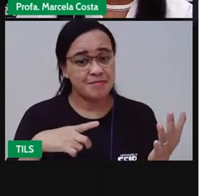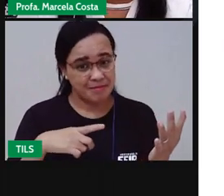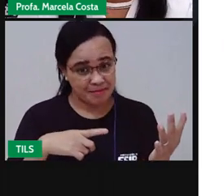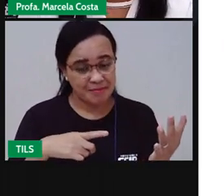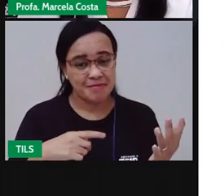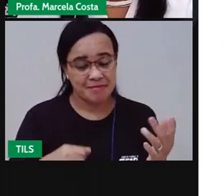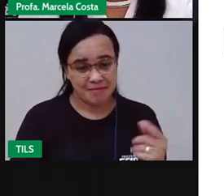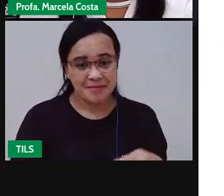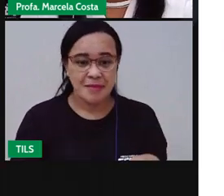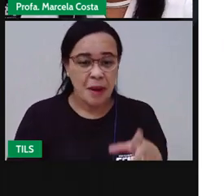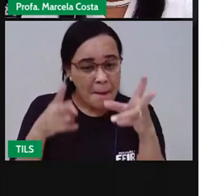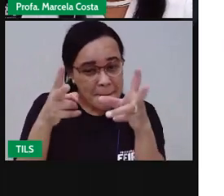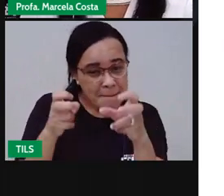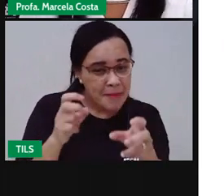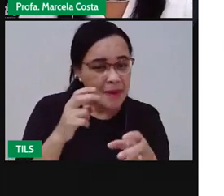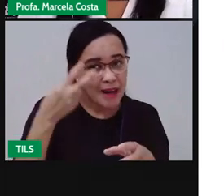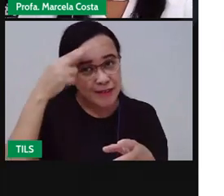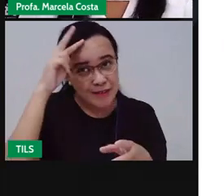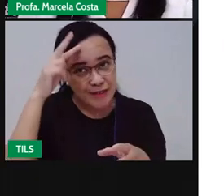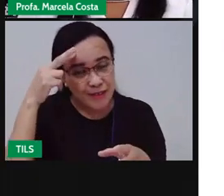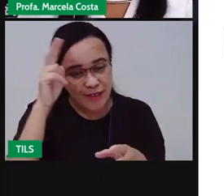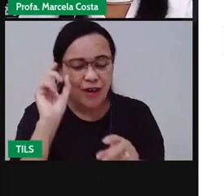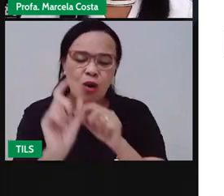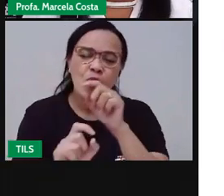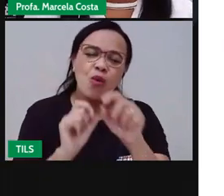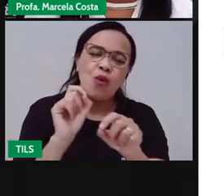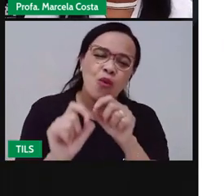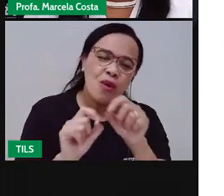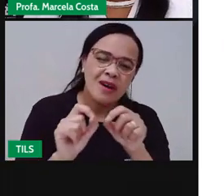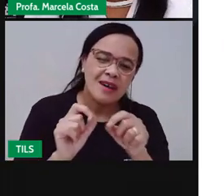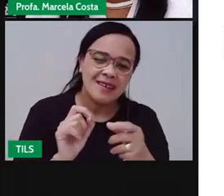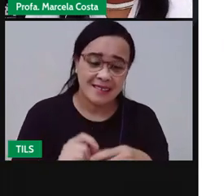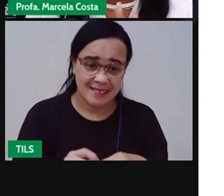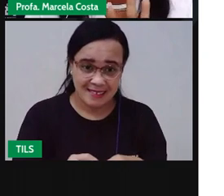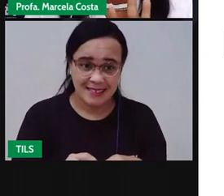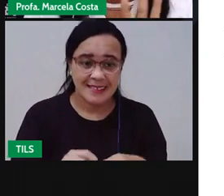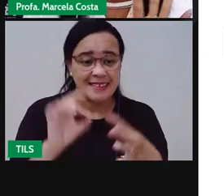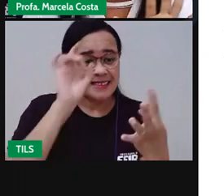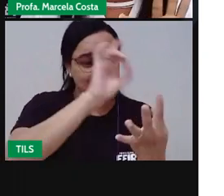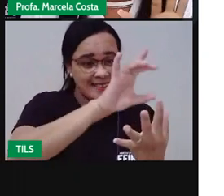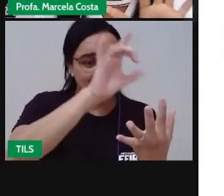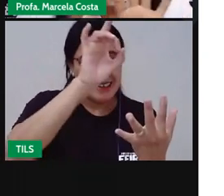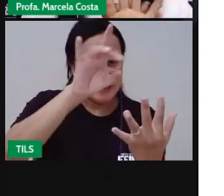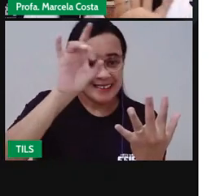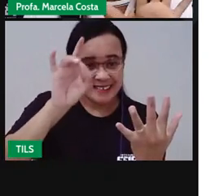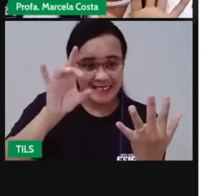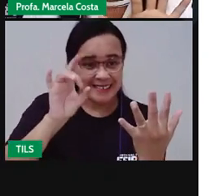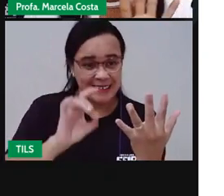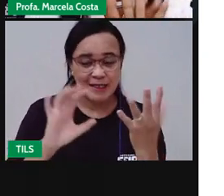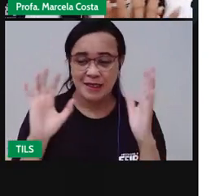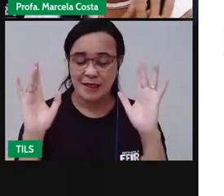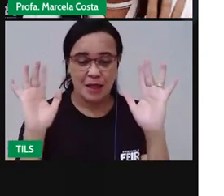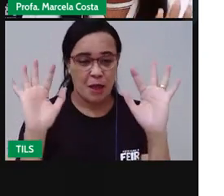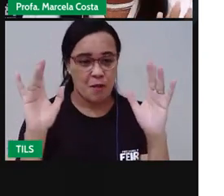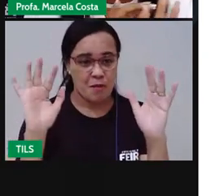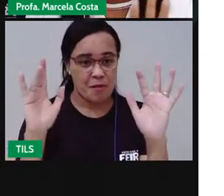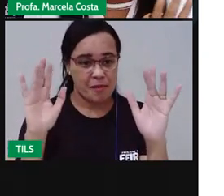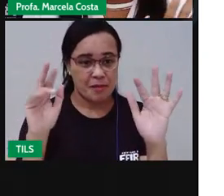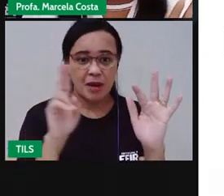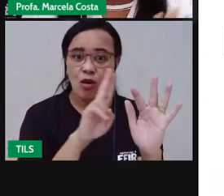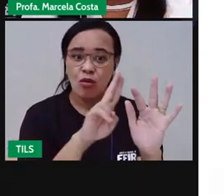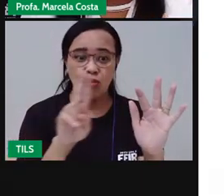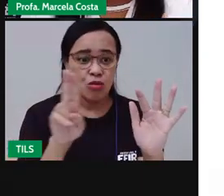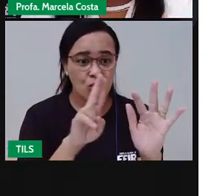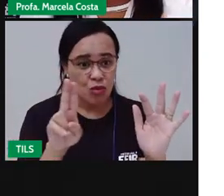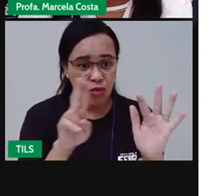Vocês puderam perceber que cada dedo na nossa mão tem um nome,